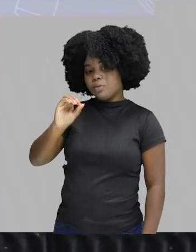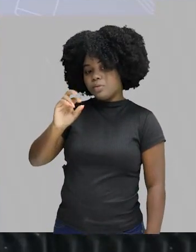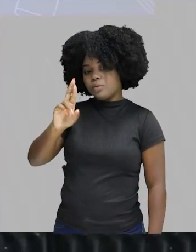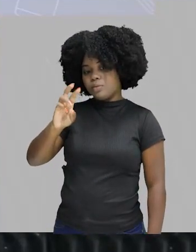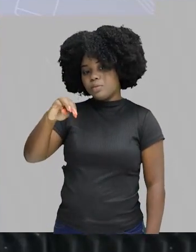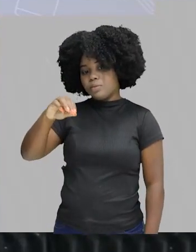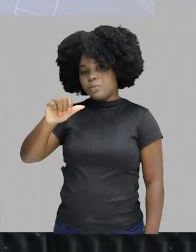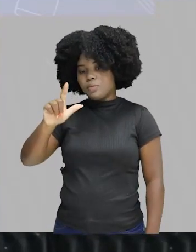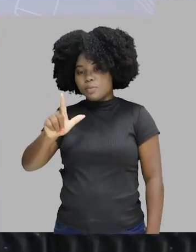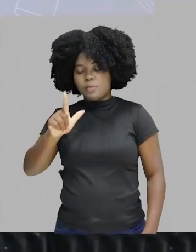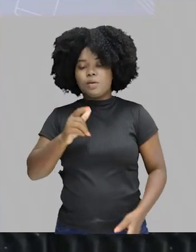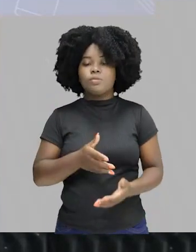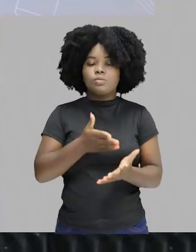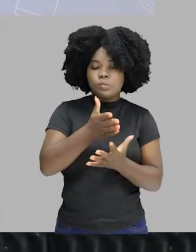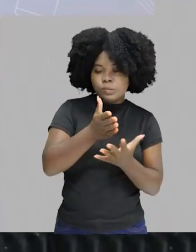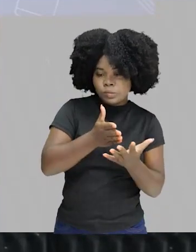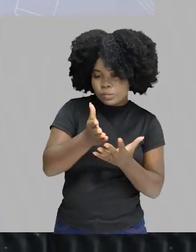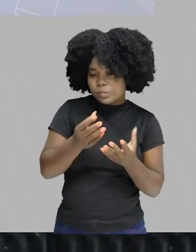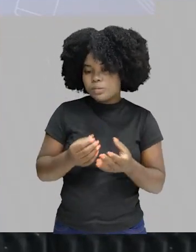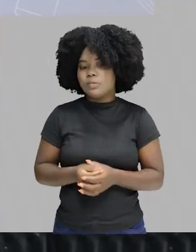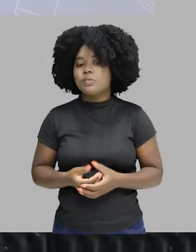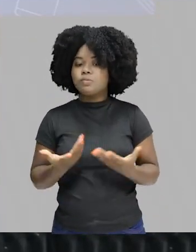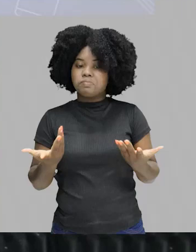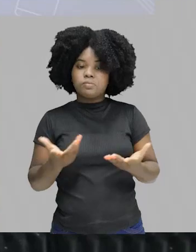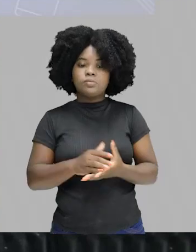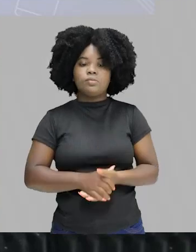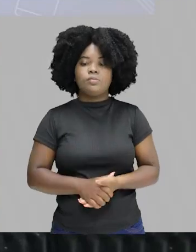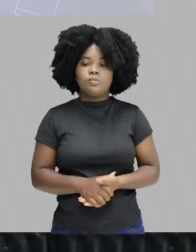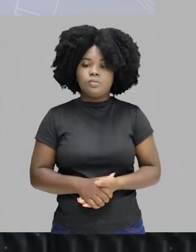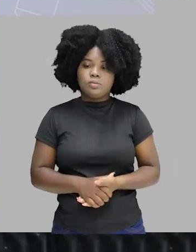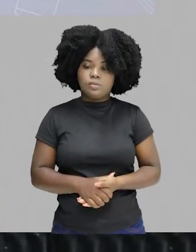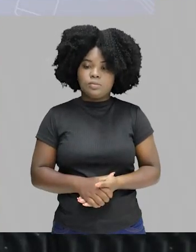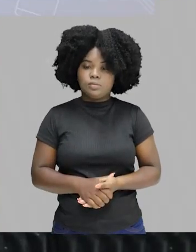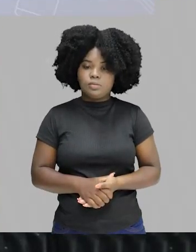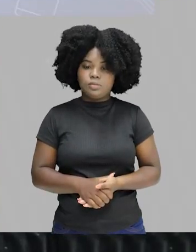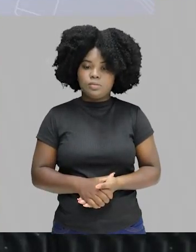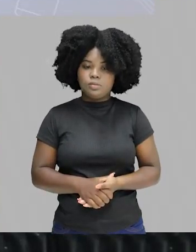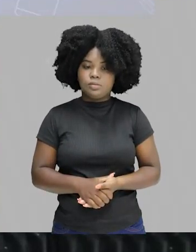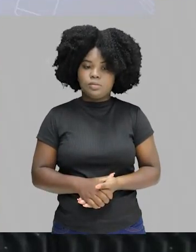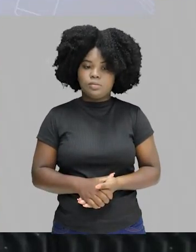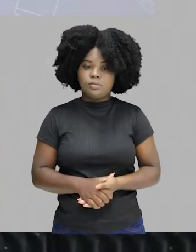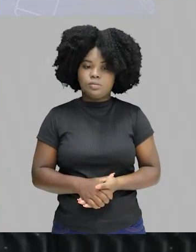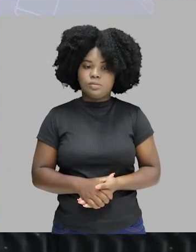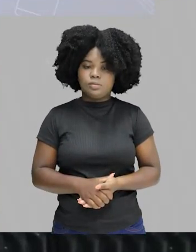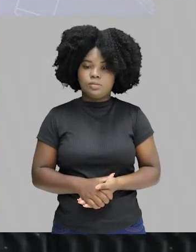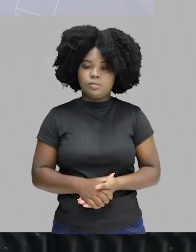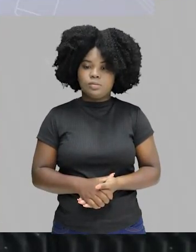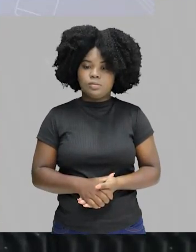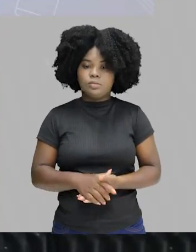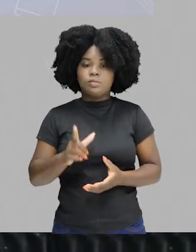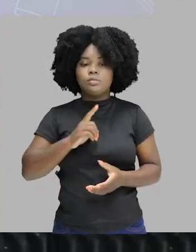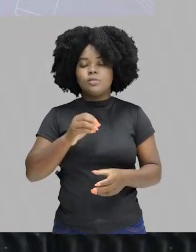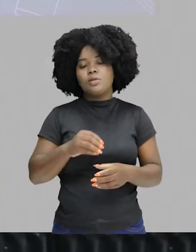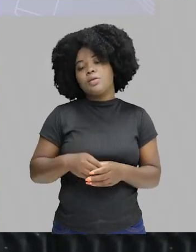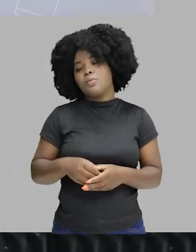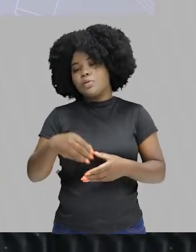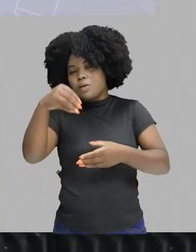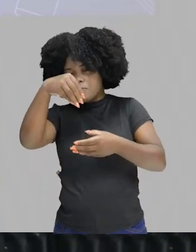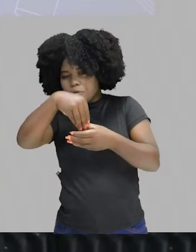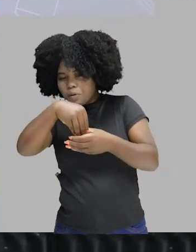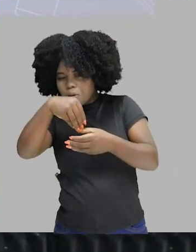pouco mais direcionada, quase autoritária. E aqui, a existência de instituições como voto secreto, ou seja, uma